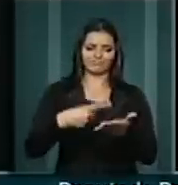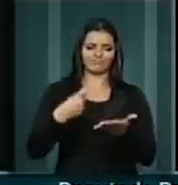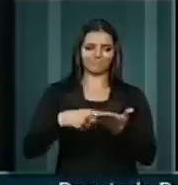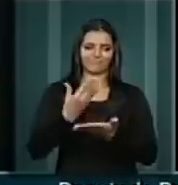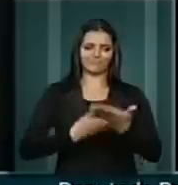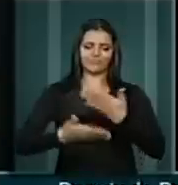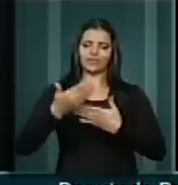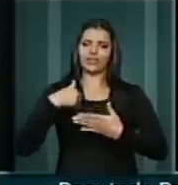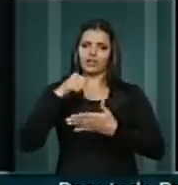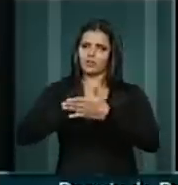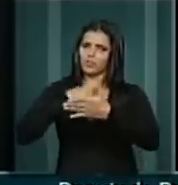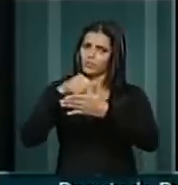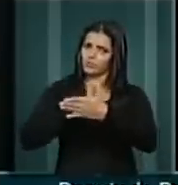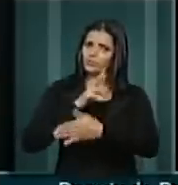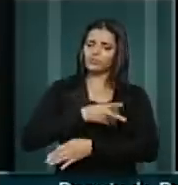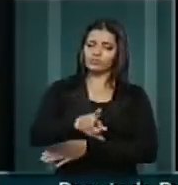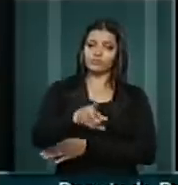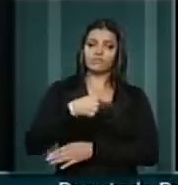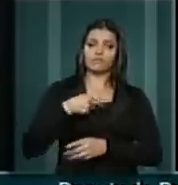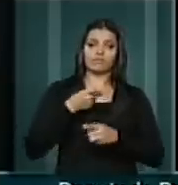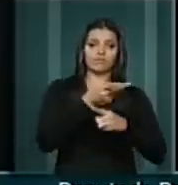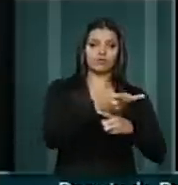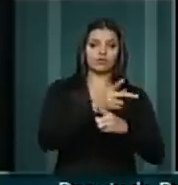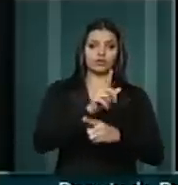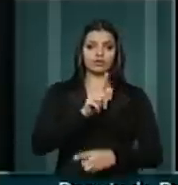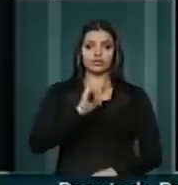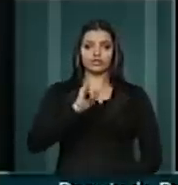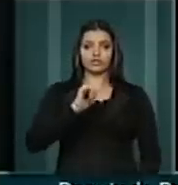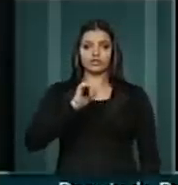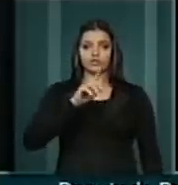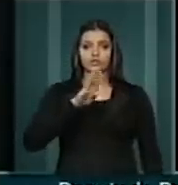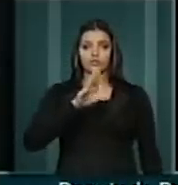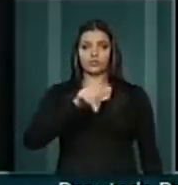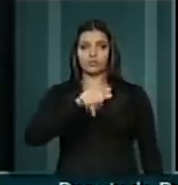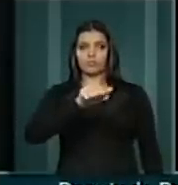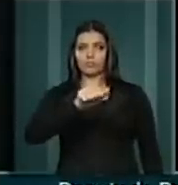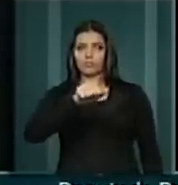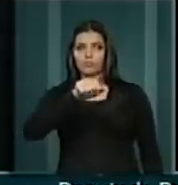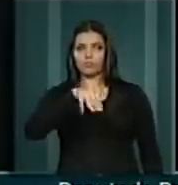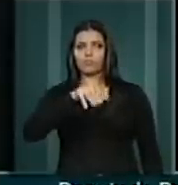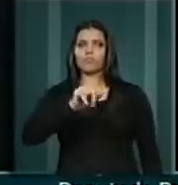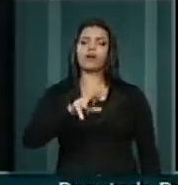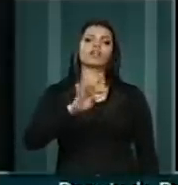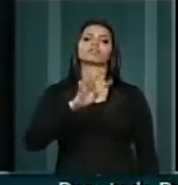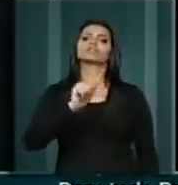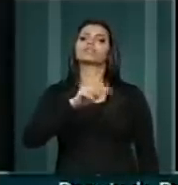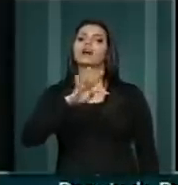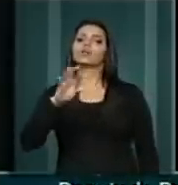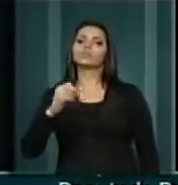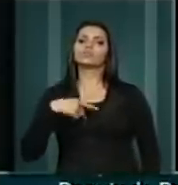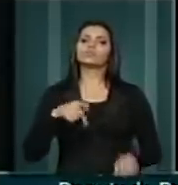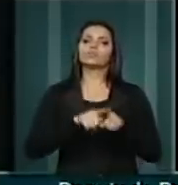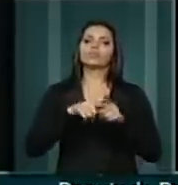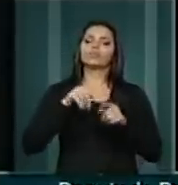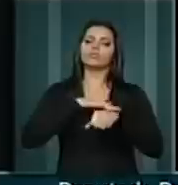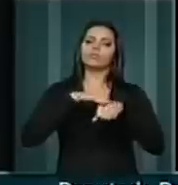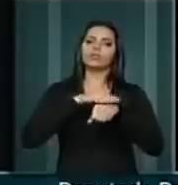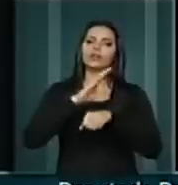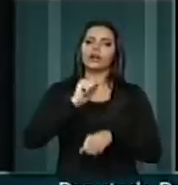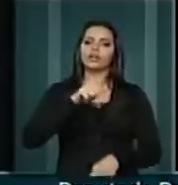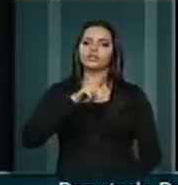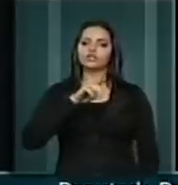Então, eu vou procurar, a pedido do líder Gilmar Tato, em diálogo com o líder Cândido Vacareza,